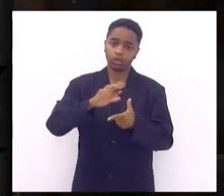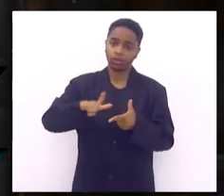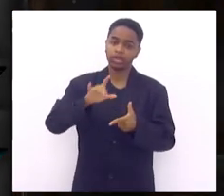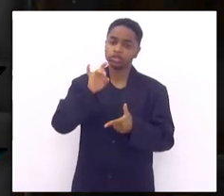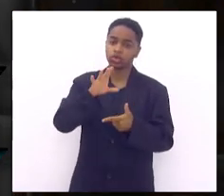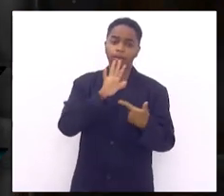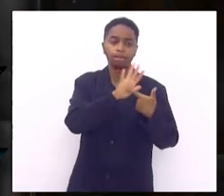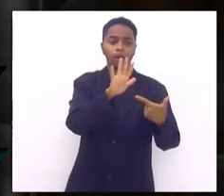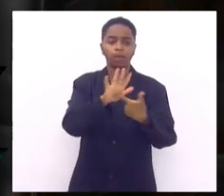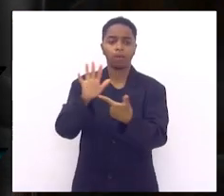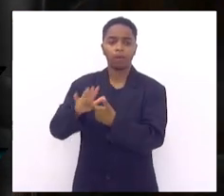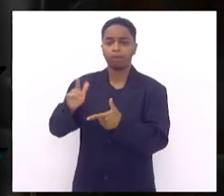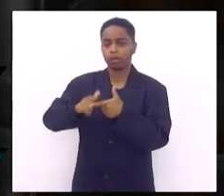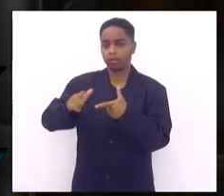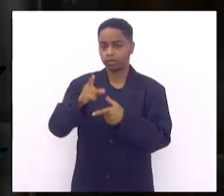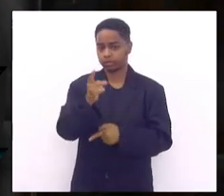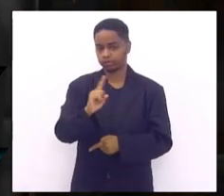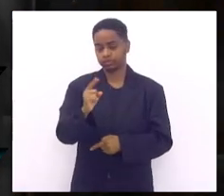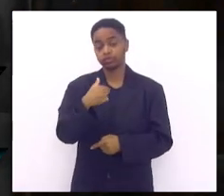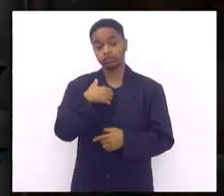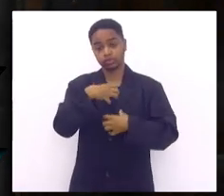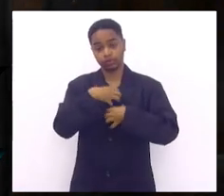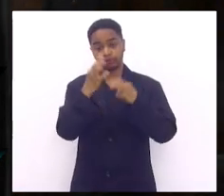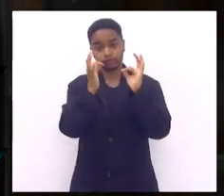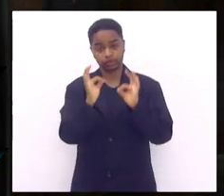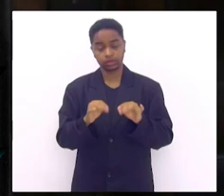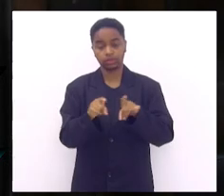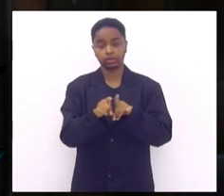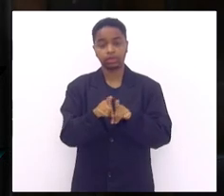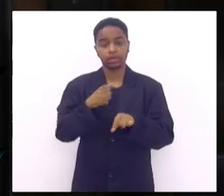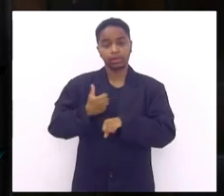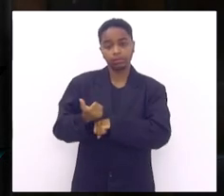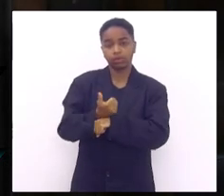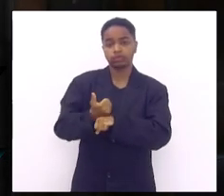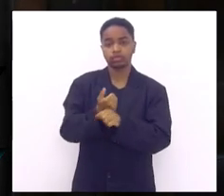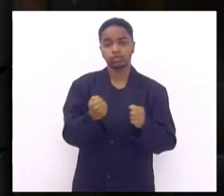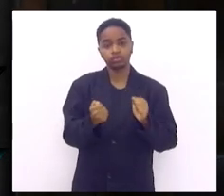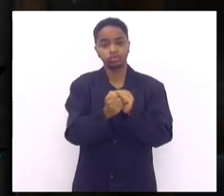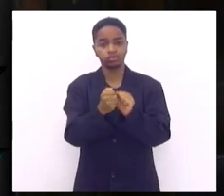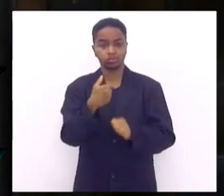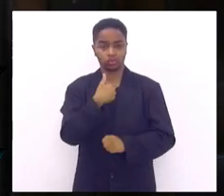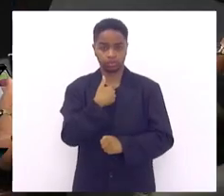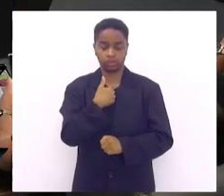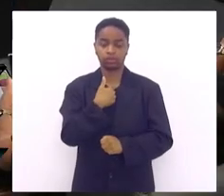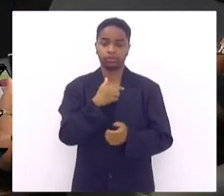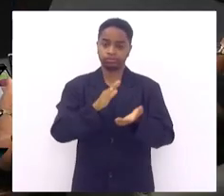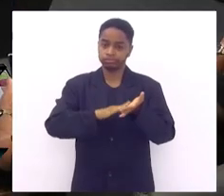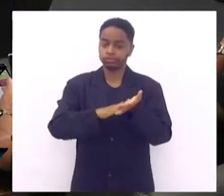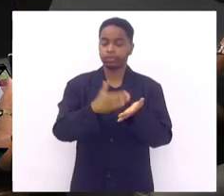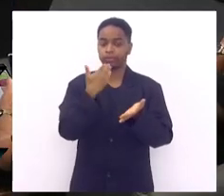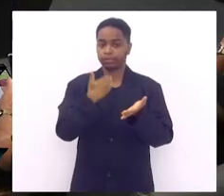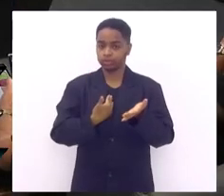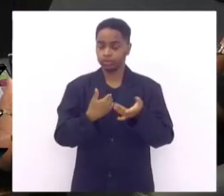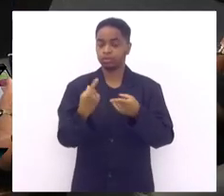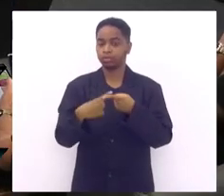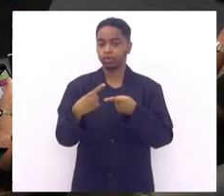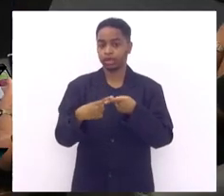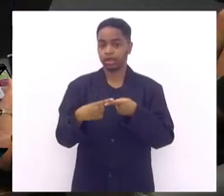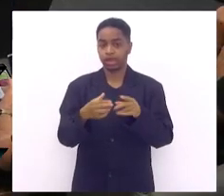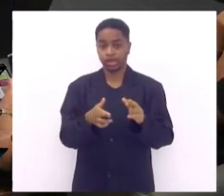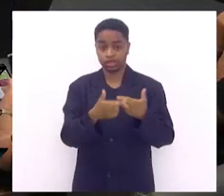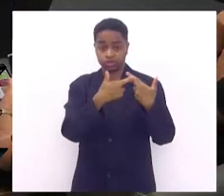o dedo na ferida e fico muito feliz de terem profissionais do meu lado como vocês me cobrando isso porque a